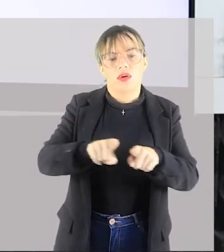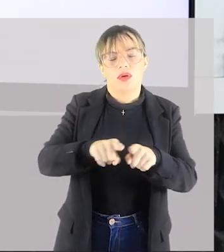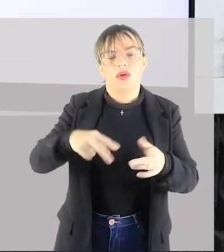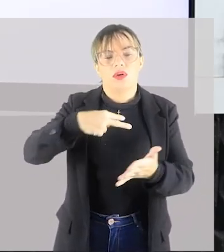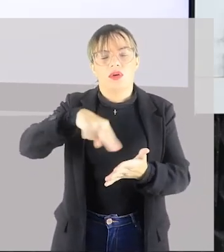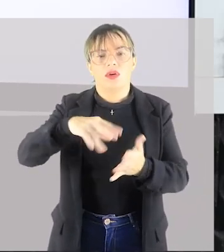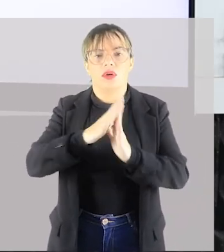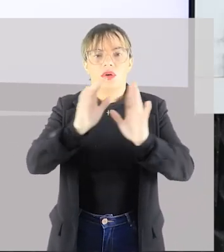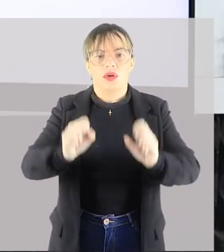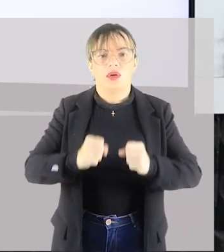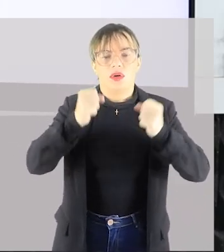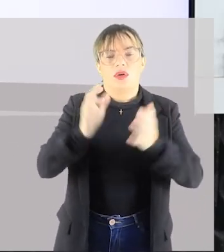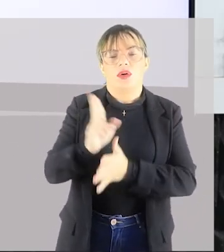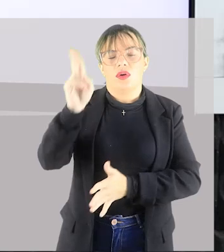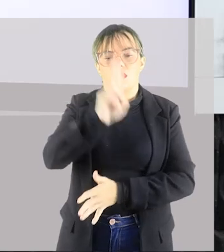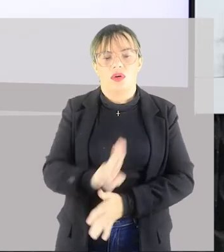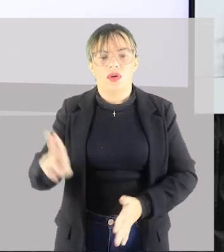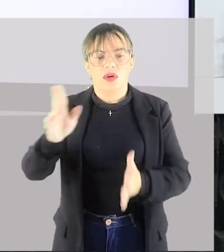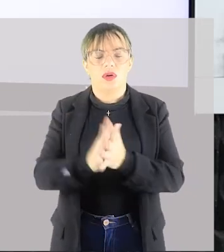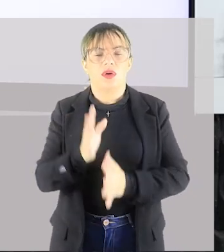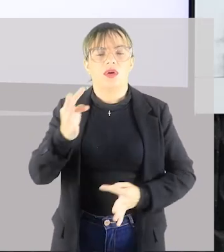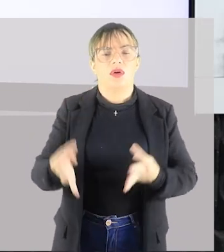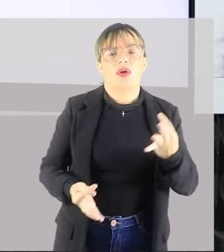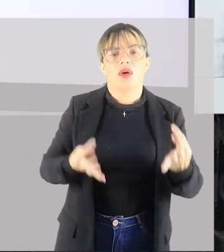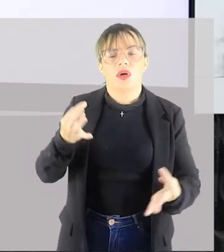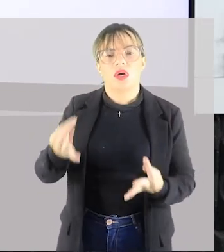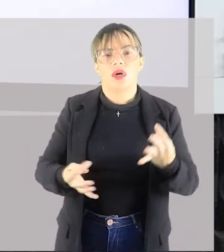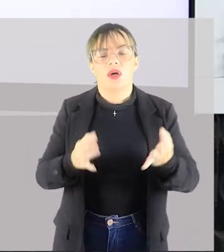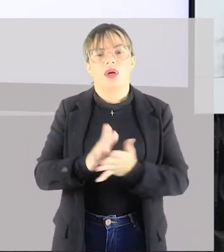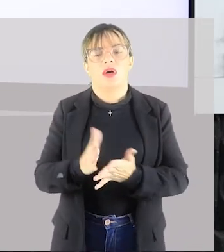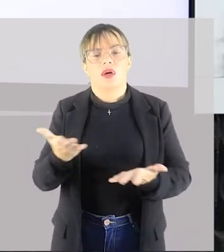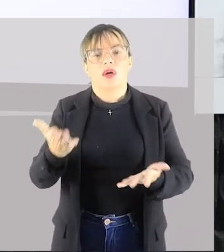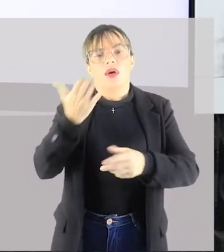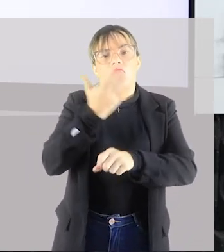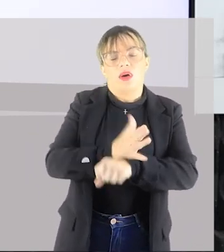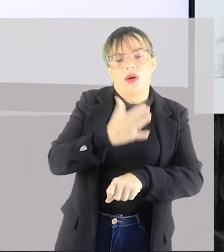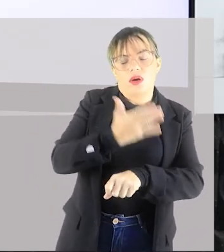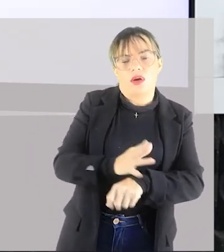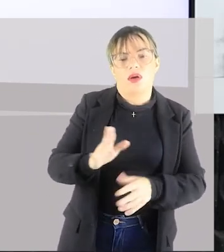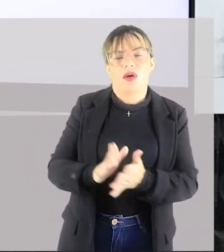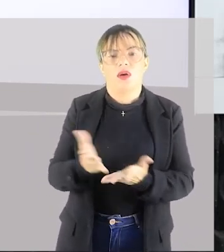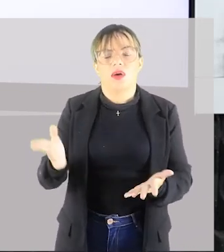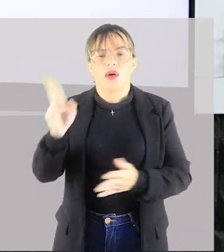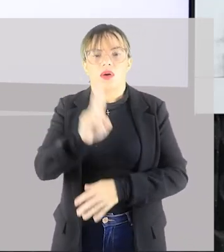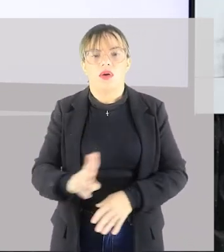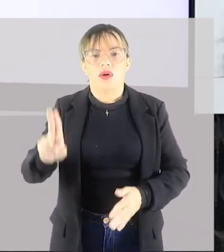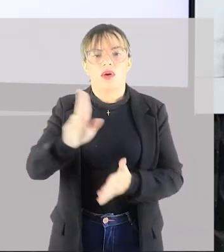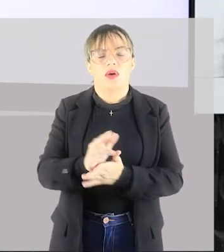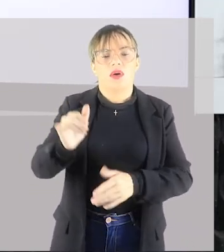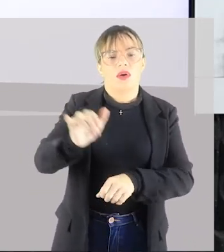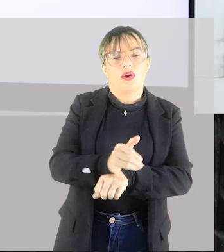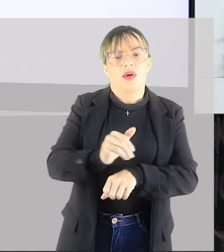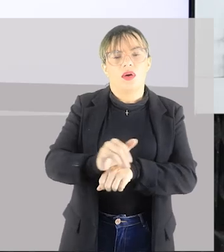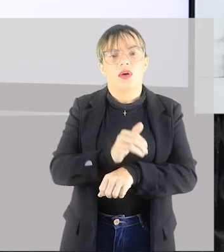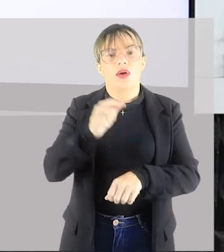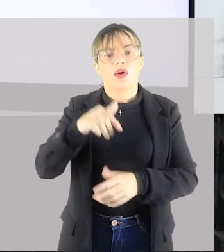dança, ela pode ser utilizada como terapia e como recurso para o tratamento